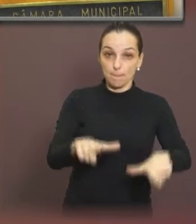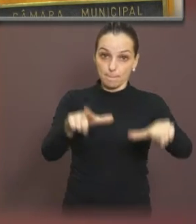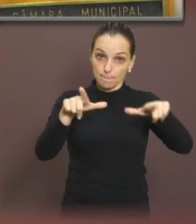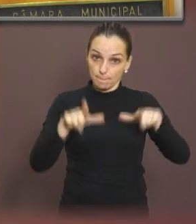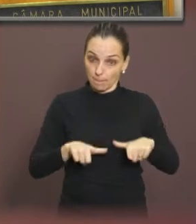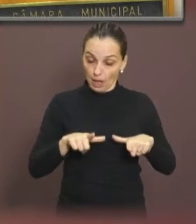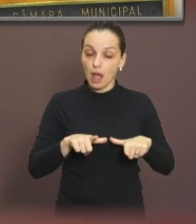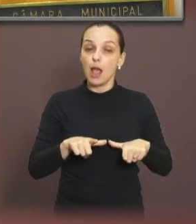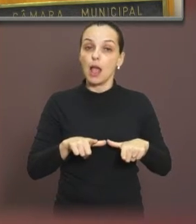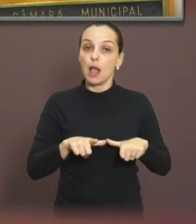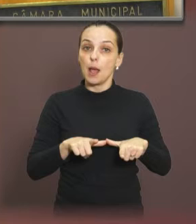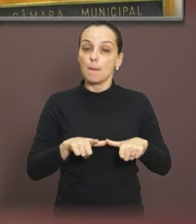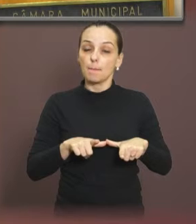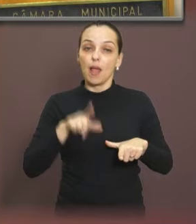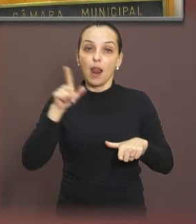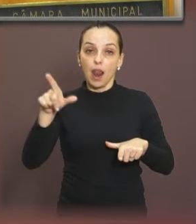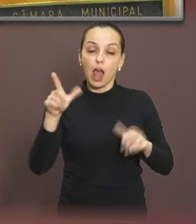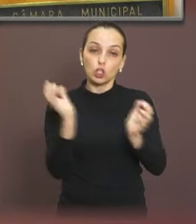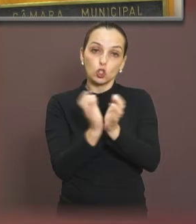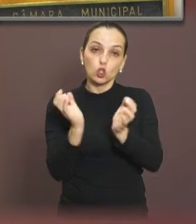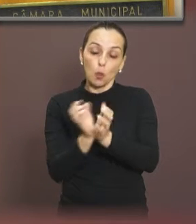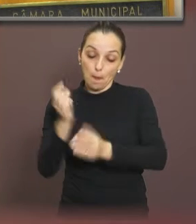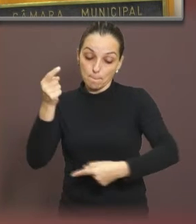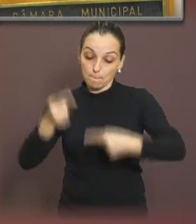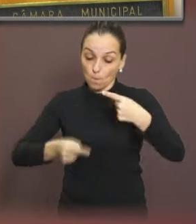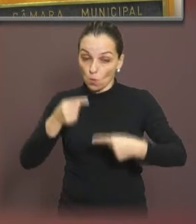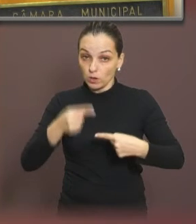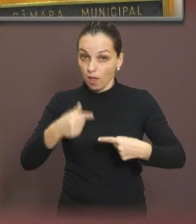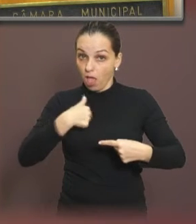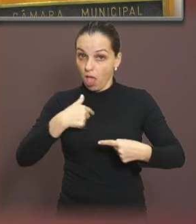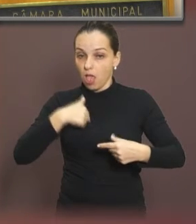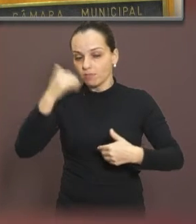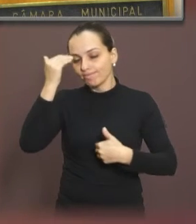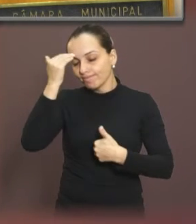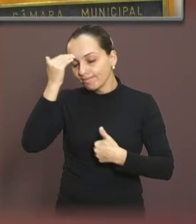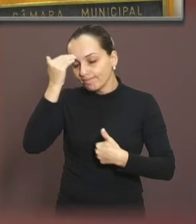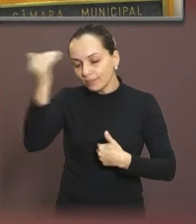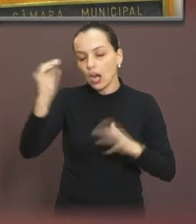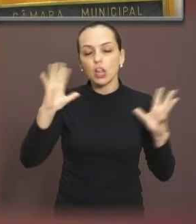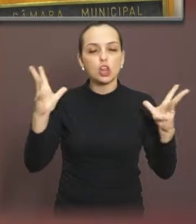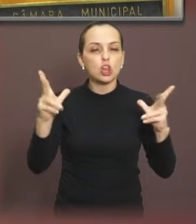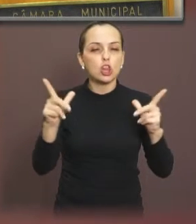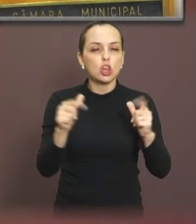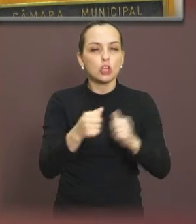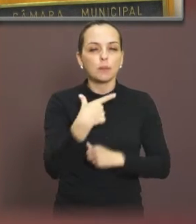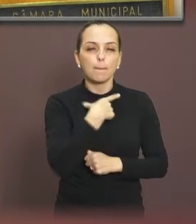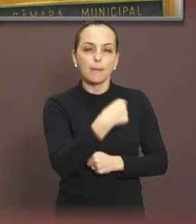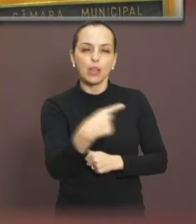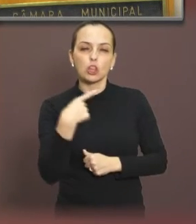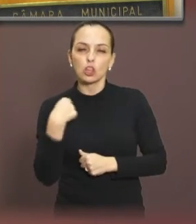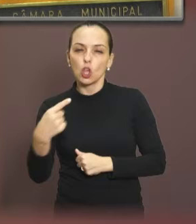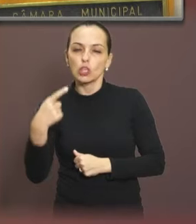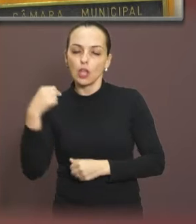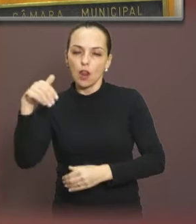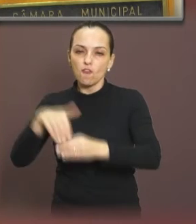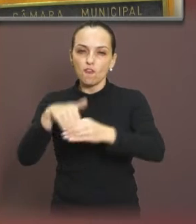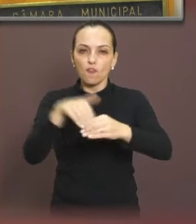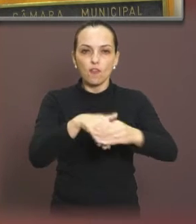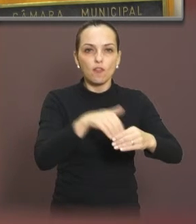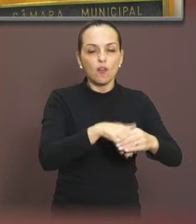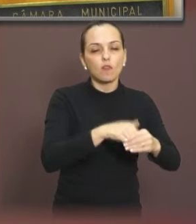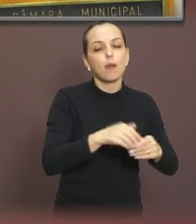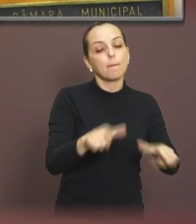prêmio da maior parada na categoria política. E eu quero agradecer imensamente a todos que indicaram o nosso nome, votaram no nosso nome, para que nós